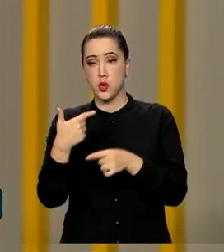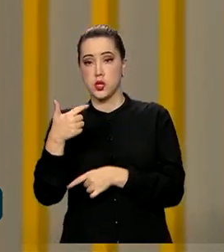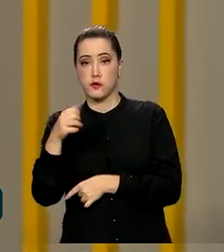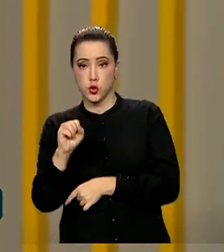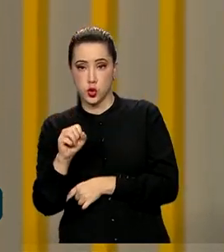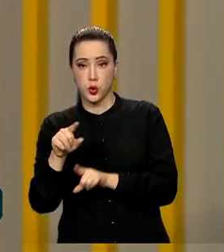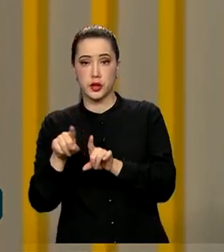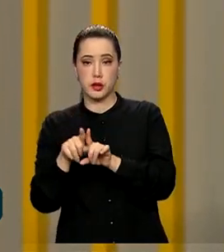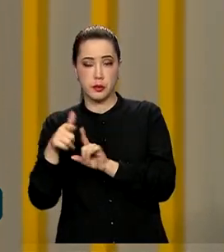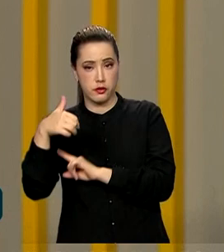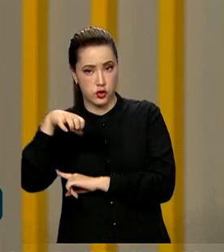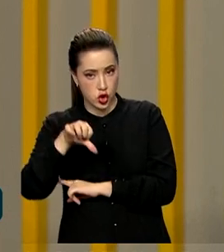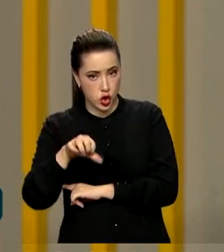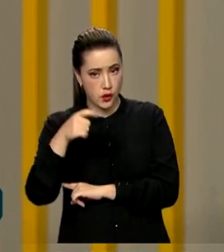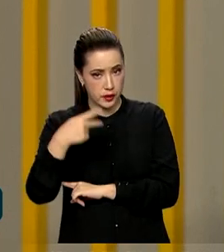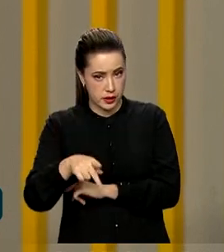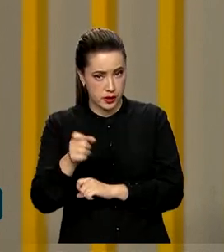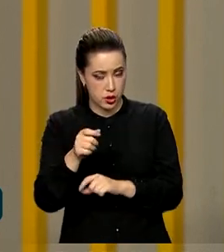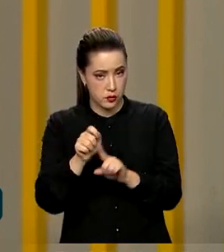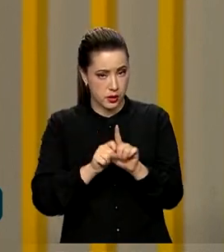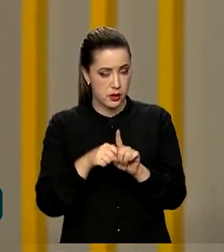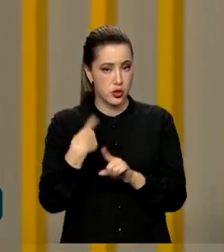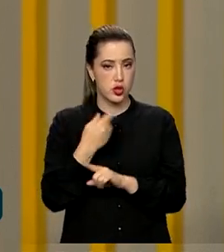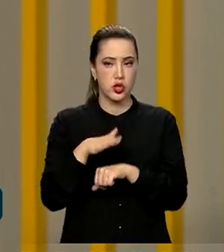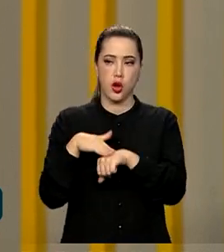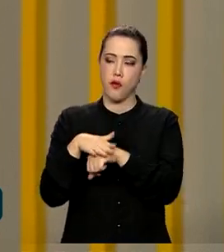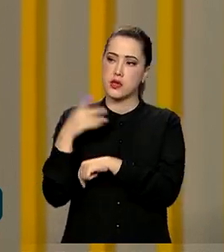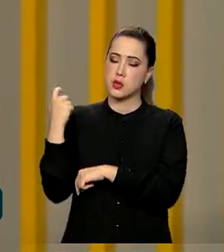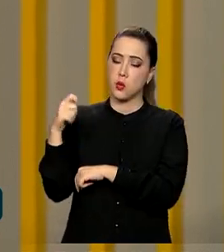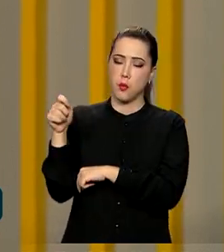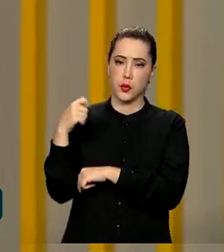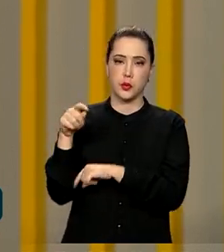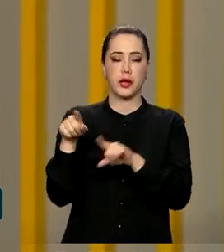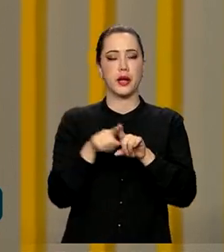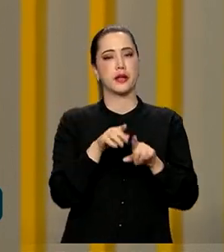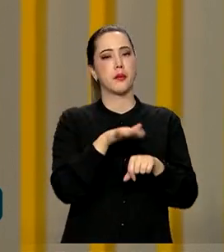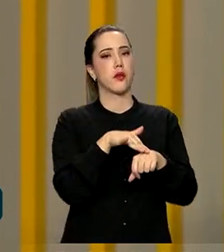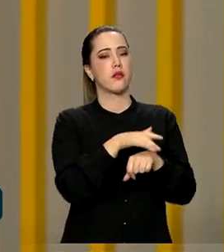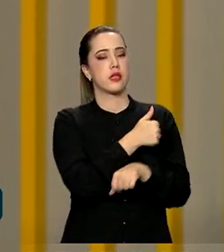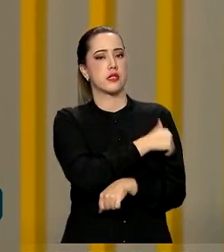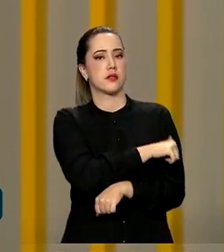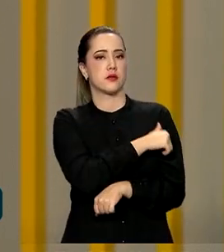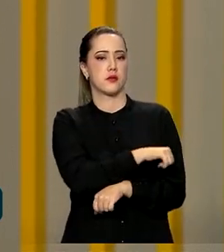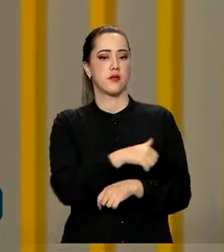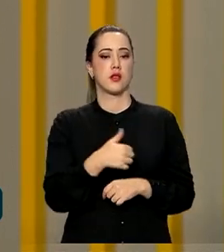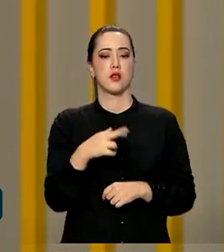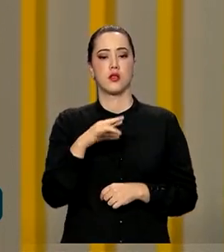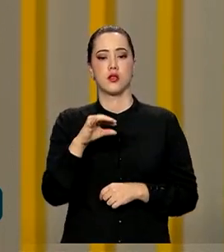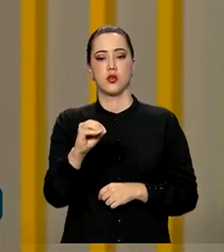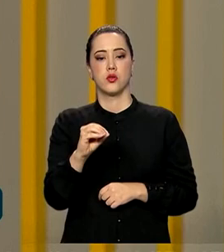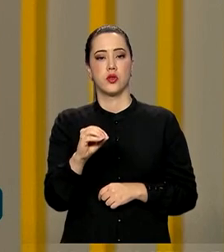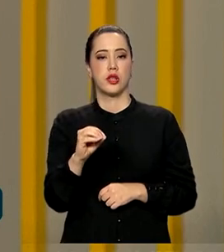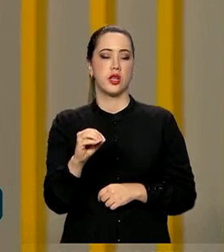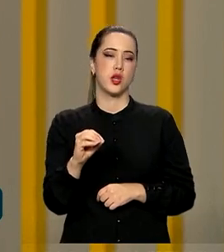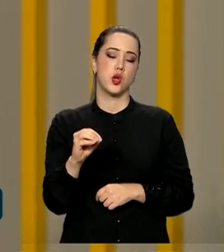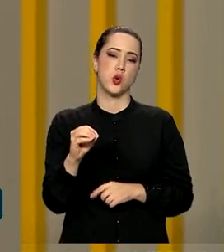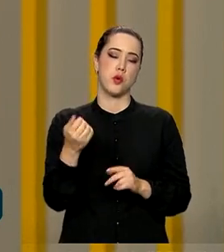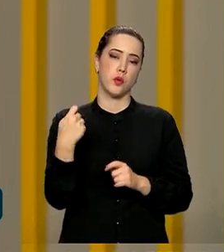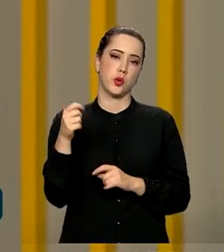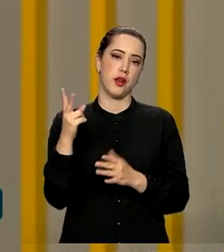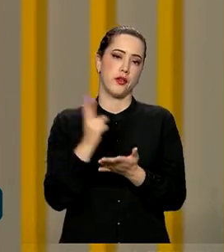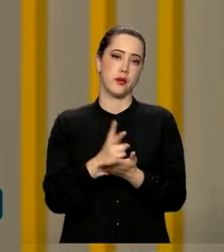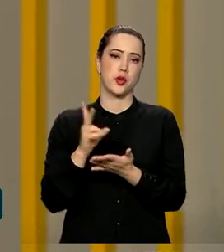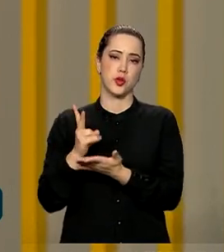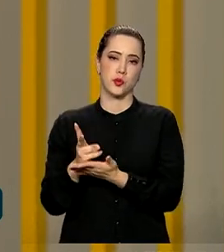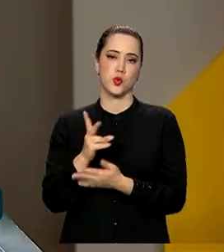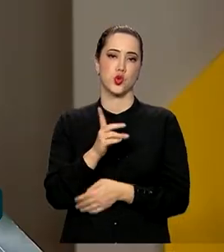com Porto Alegre, estamos conversando com o Rio de Janeiro. O Rio de Janeiro quer 28 e 29, o Porto Alegre também é 28 e 29. Mas